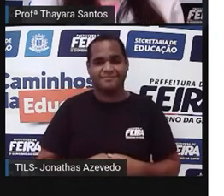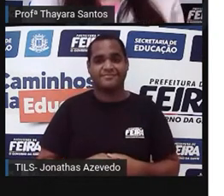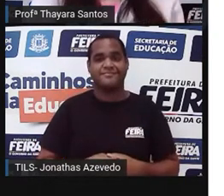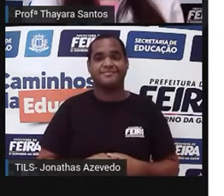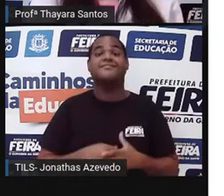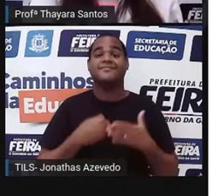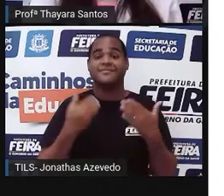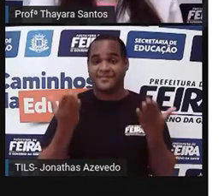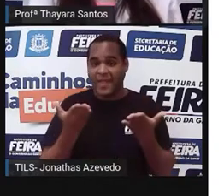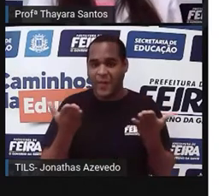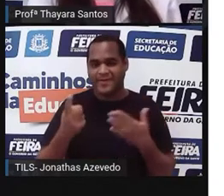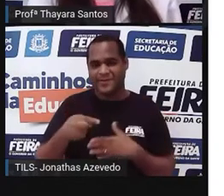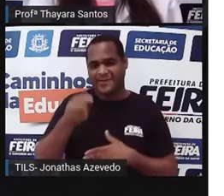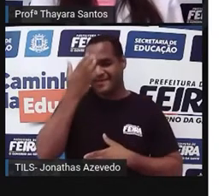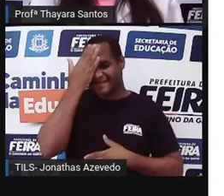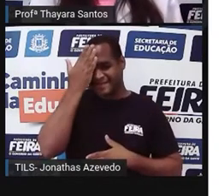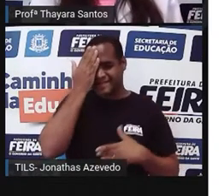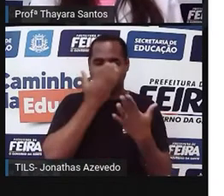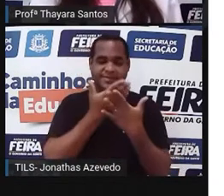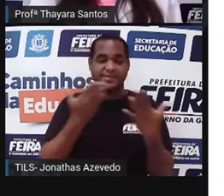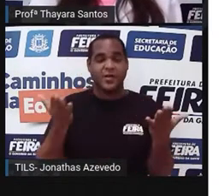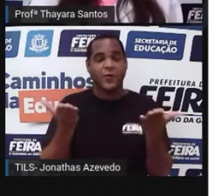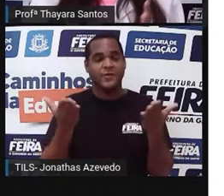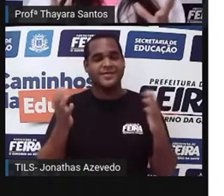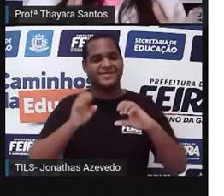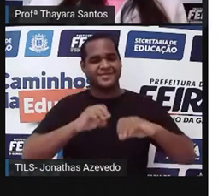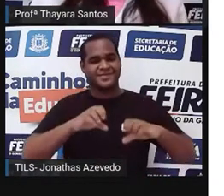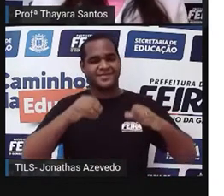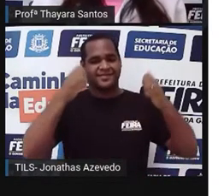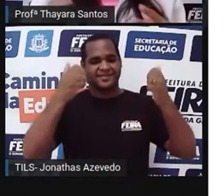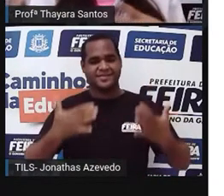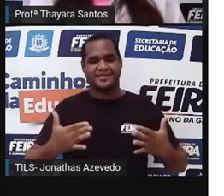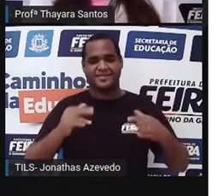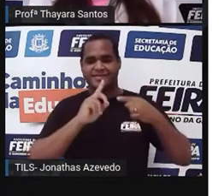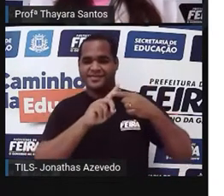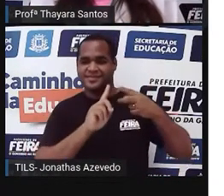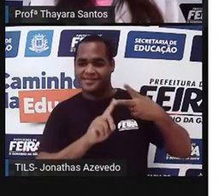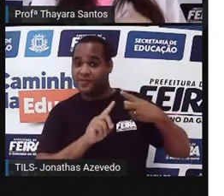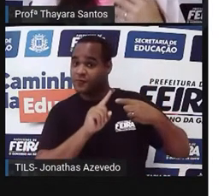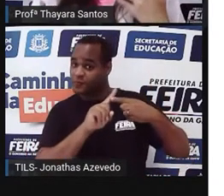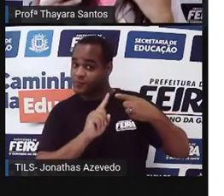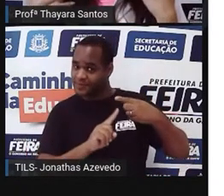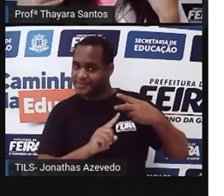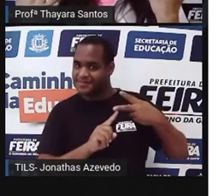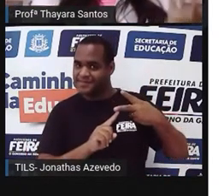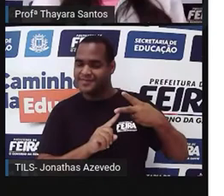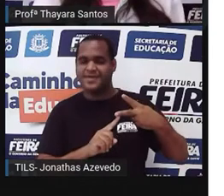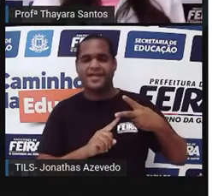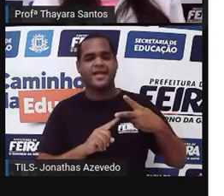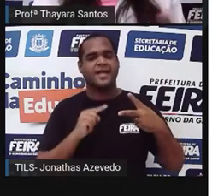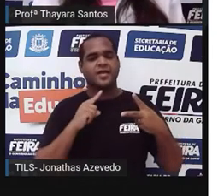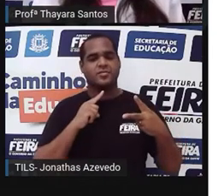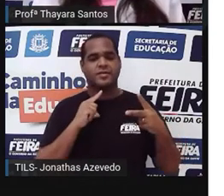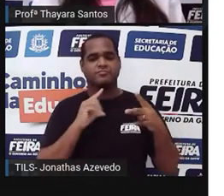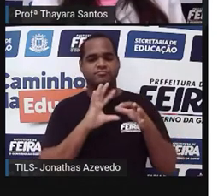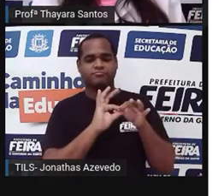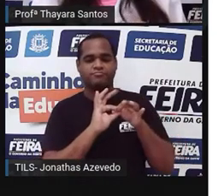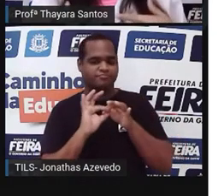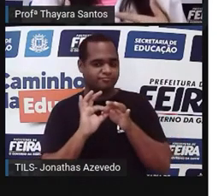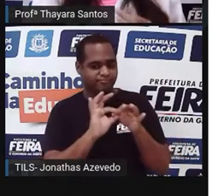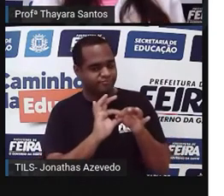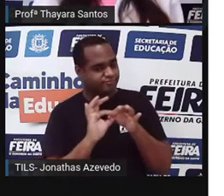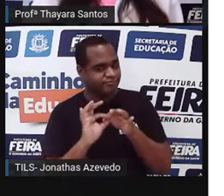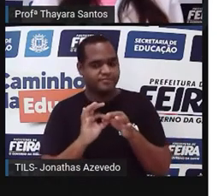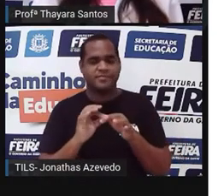Agora, como vocês já sabem, a nossa aula de hoje é sobre o lamarquismo e darwinismo. Essas duas correntes aí, essas duas